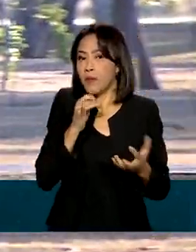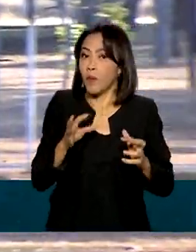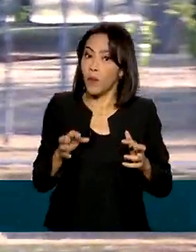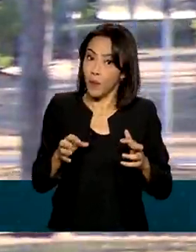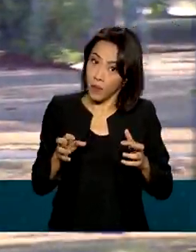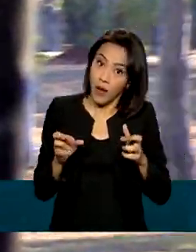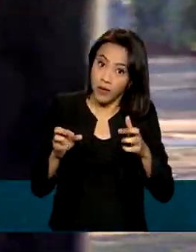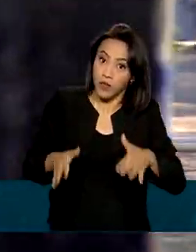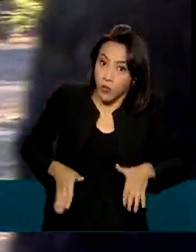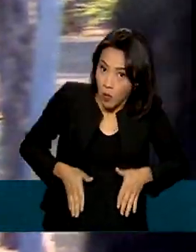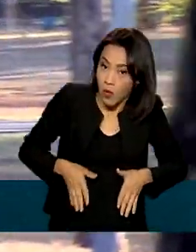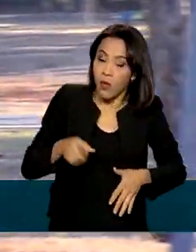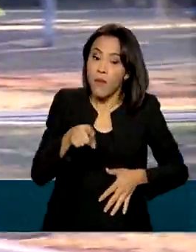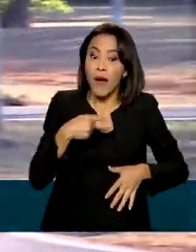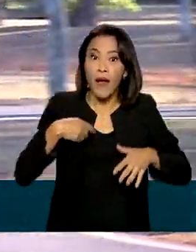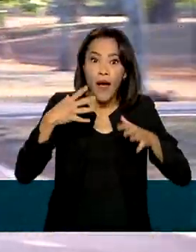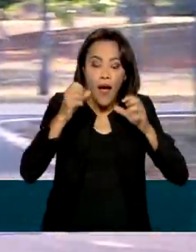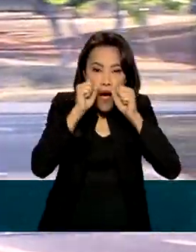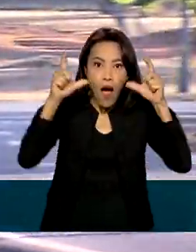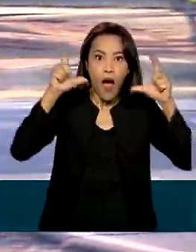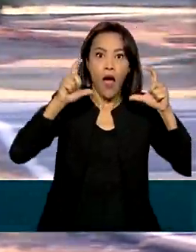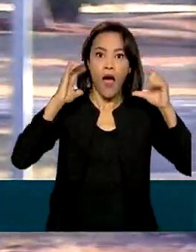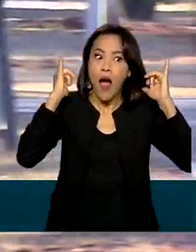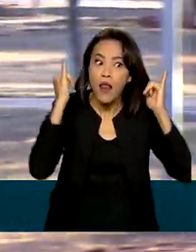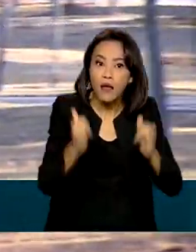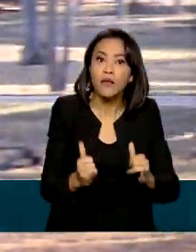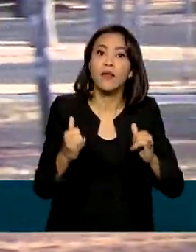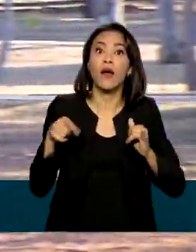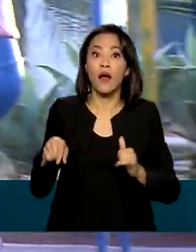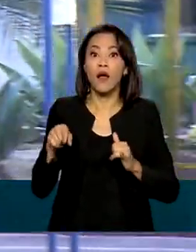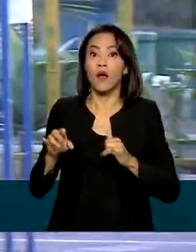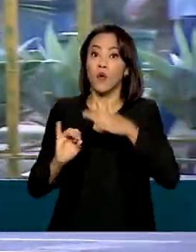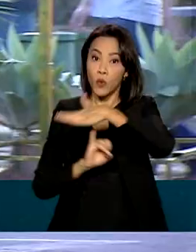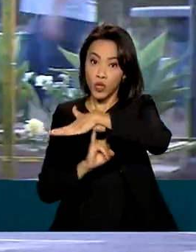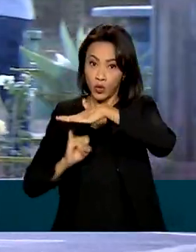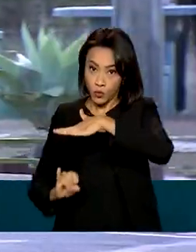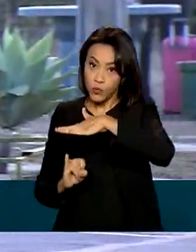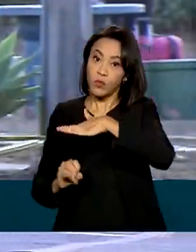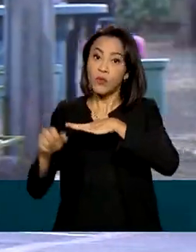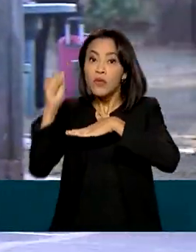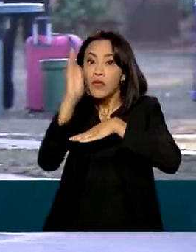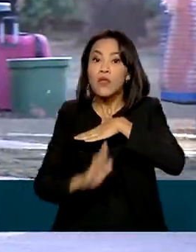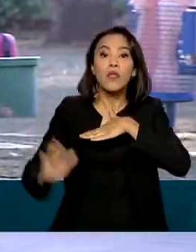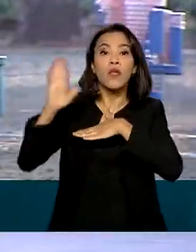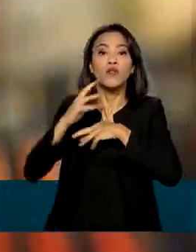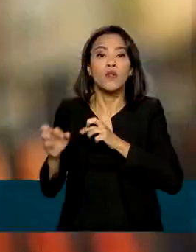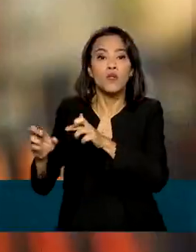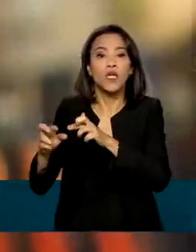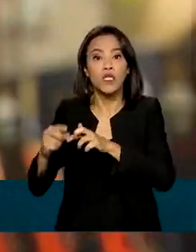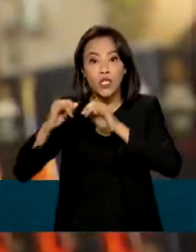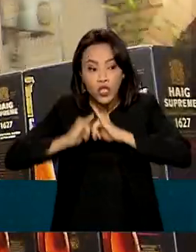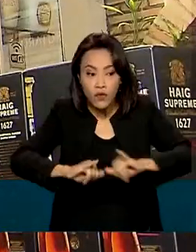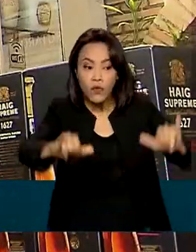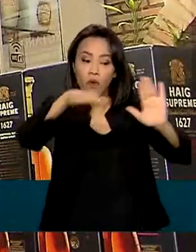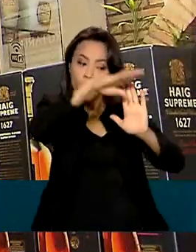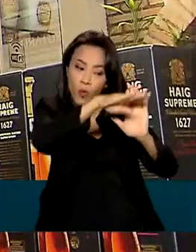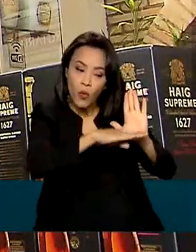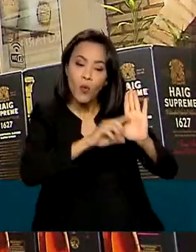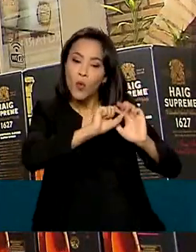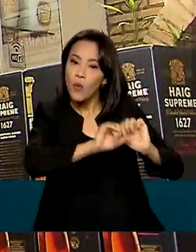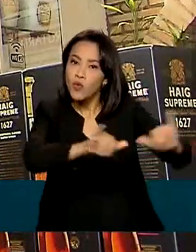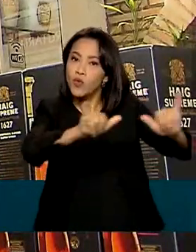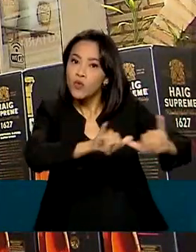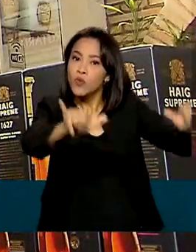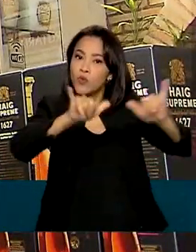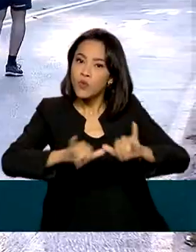Para alertar os brasileiros, o Inca Instituto Nacional de Câncer lançou uma campanha que chama a atenção para o consumo de álcool